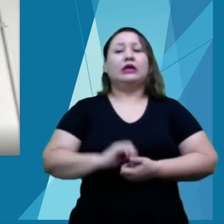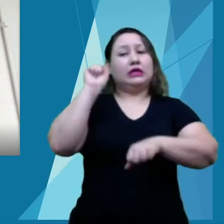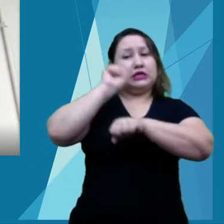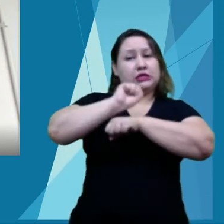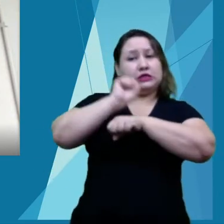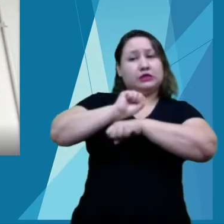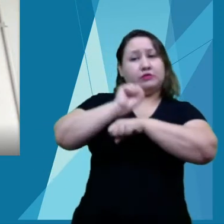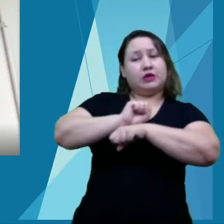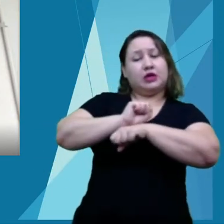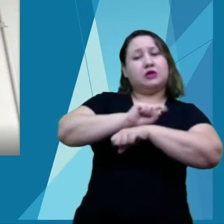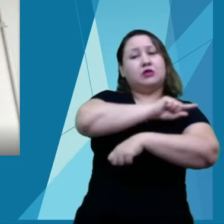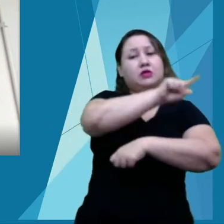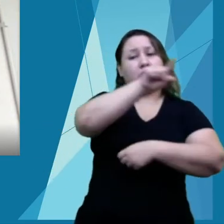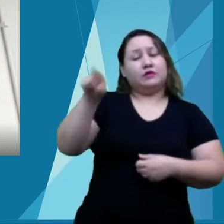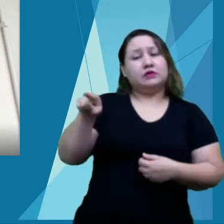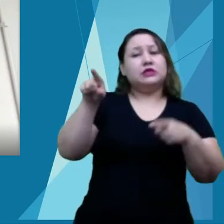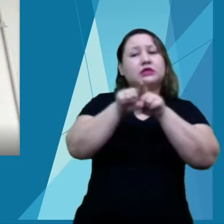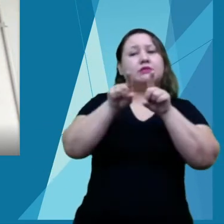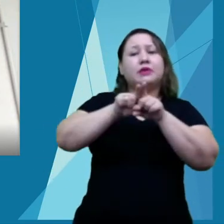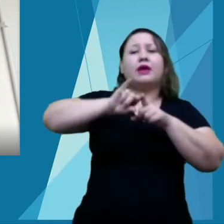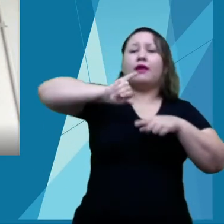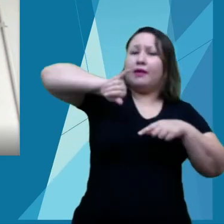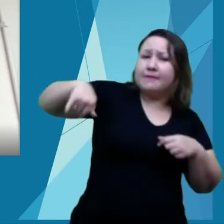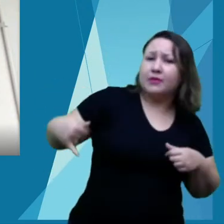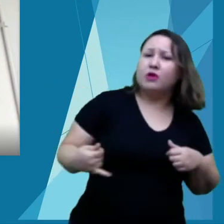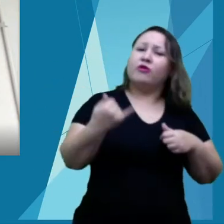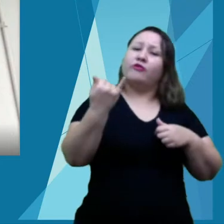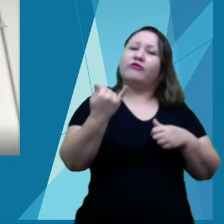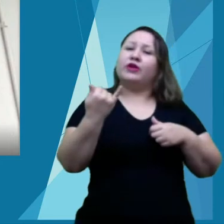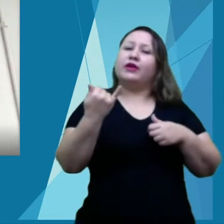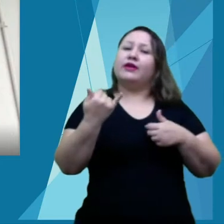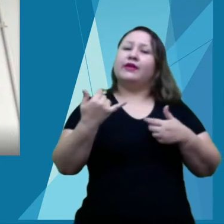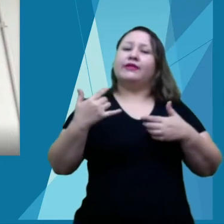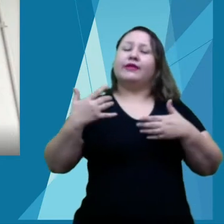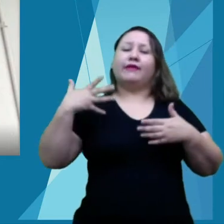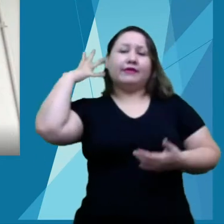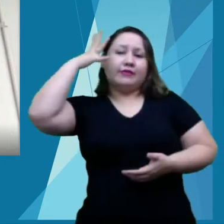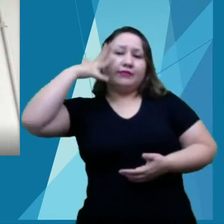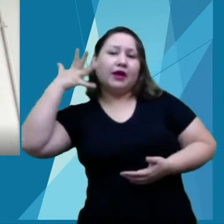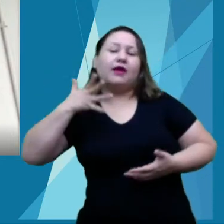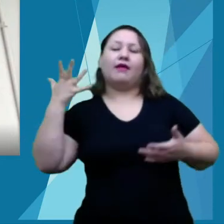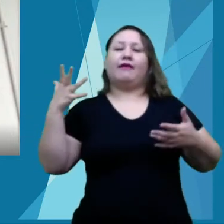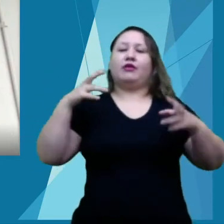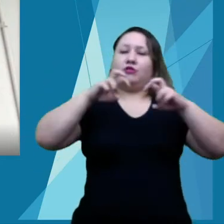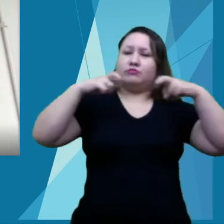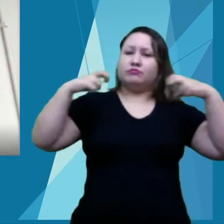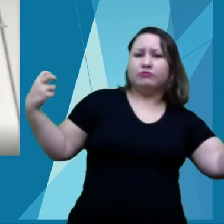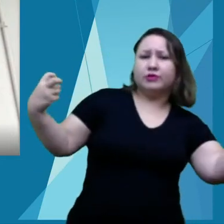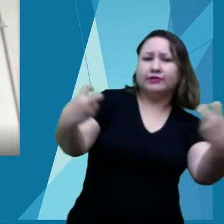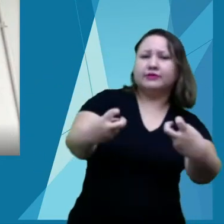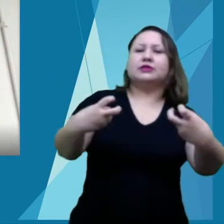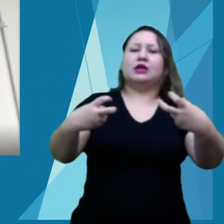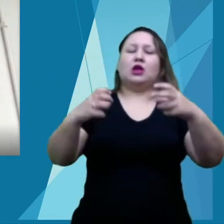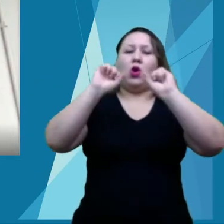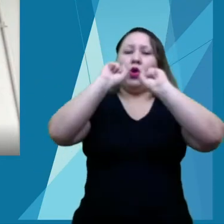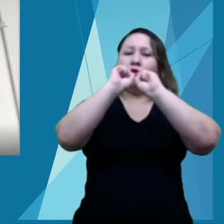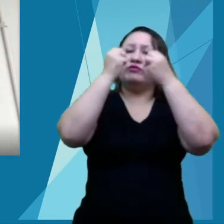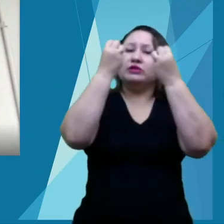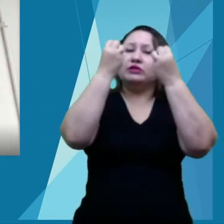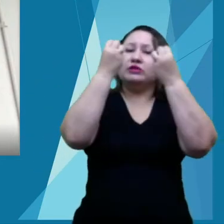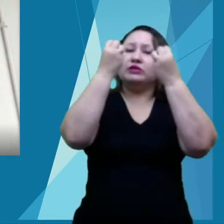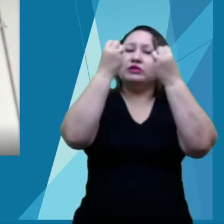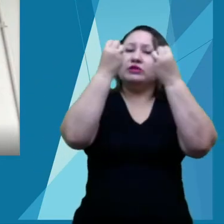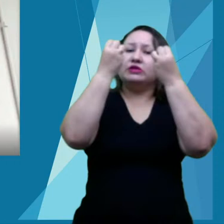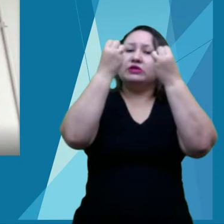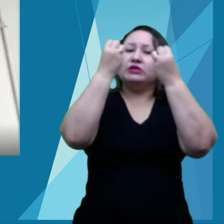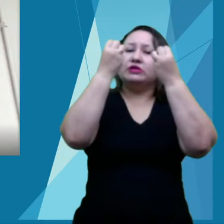que o público aproveite as palestras, as mesas redondas, oficinas, os palcos culturais, lançamento dos